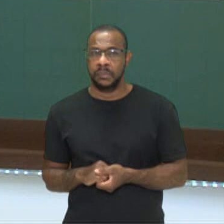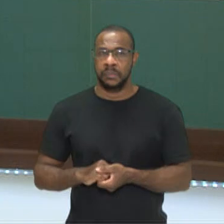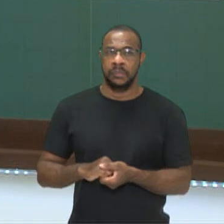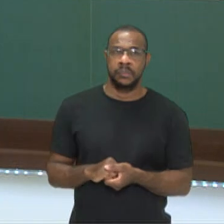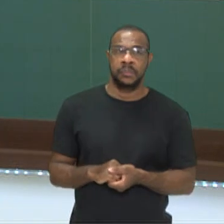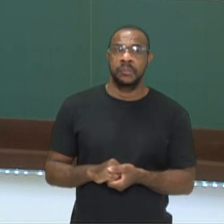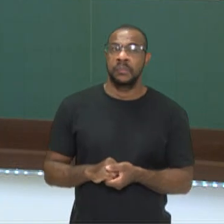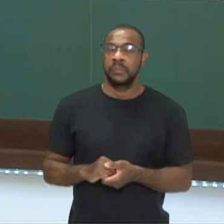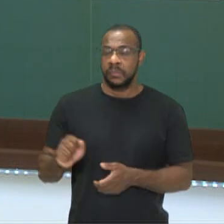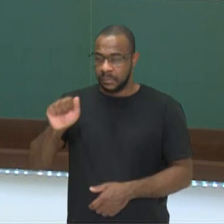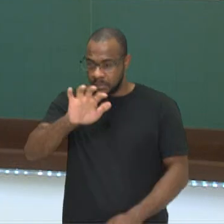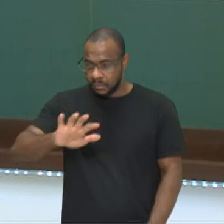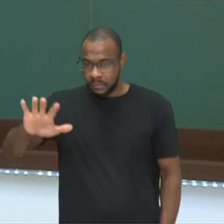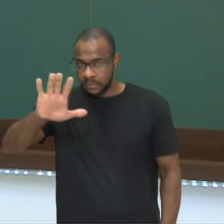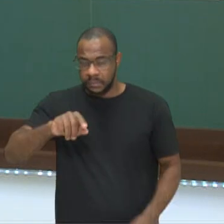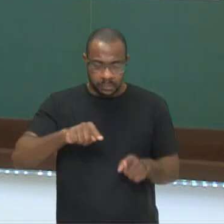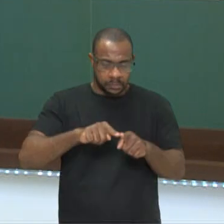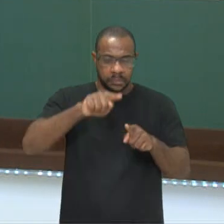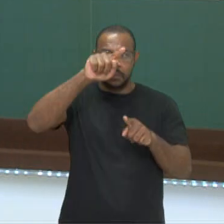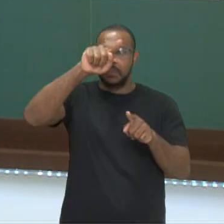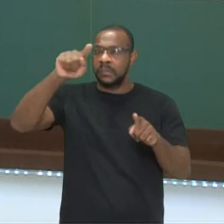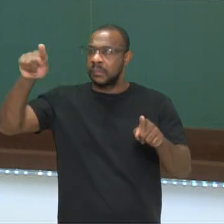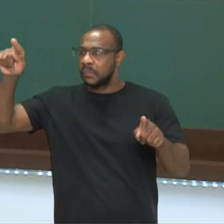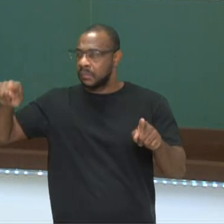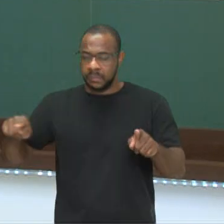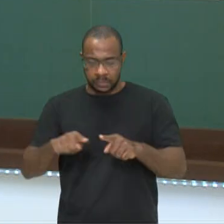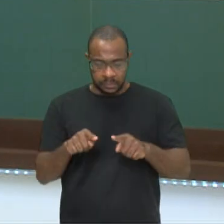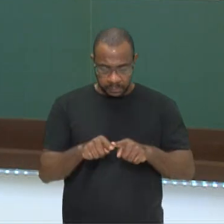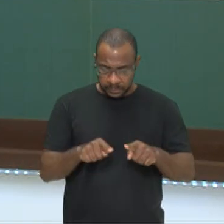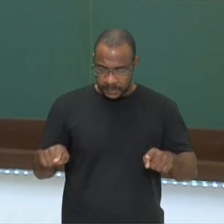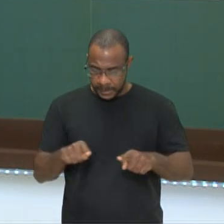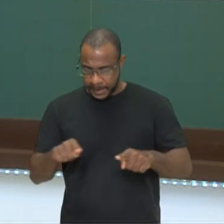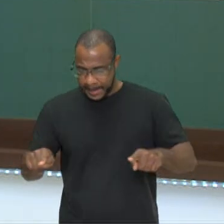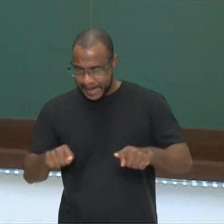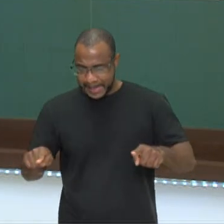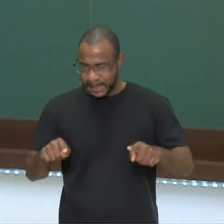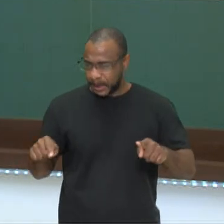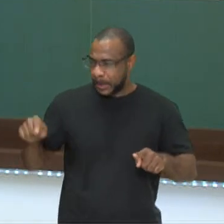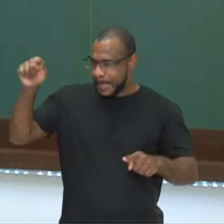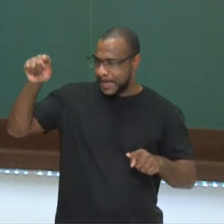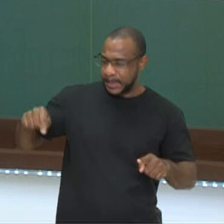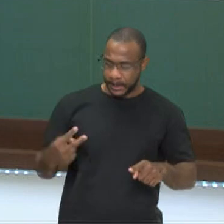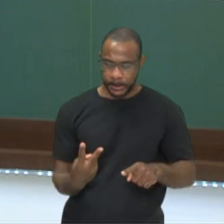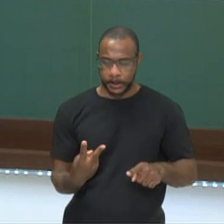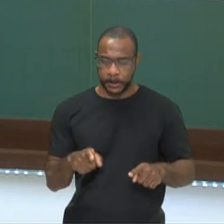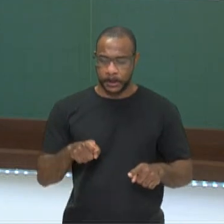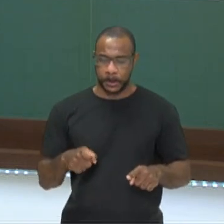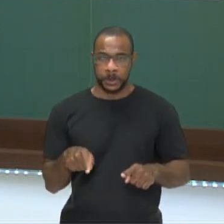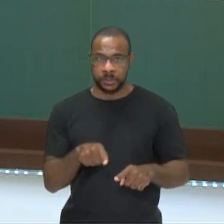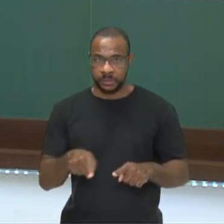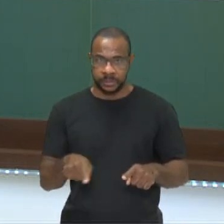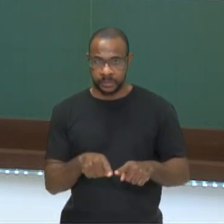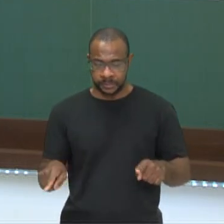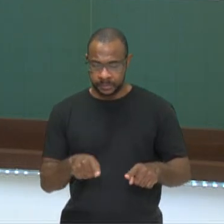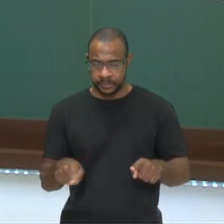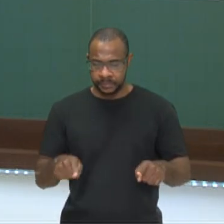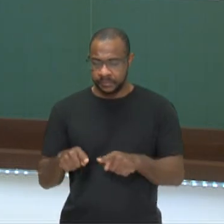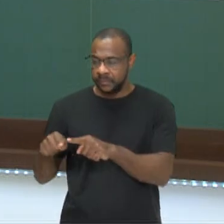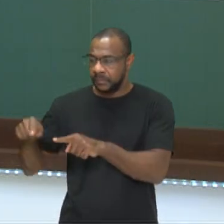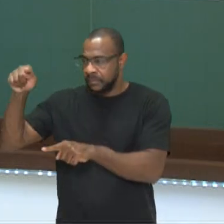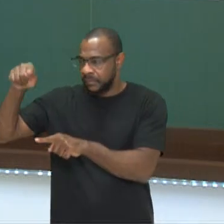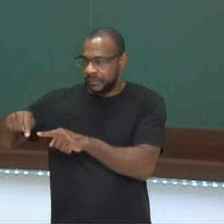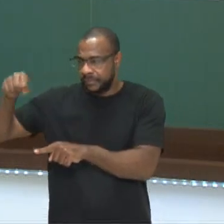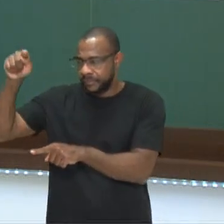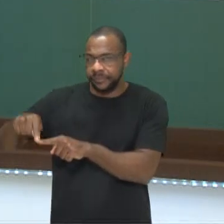A área de um retângulo é dada por base vezes altura. Então, a base é 2x, é essa a proporção. Vezes a